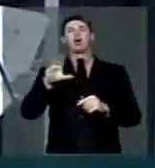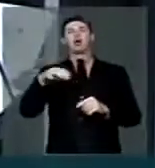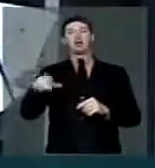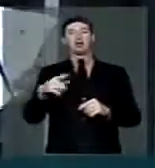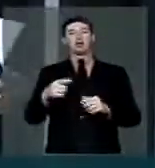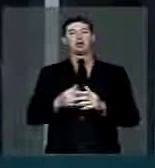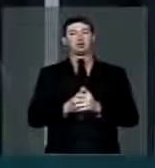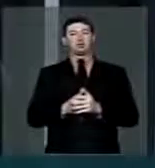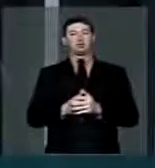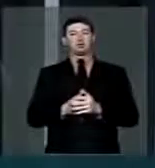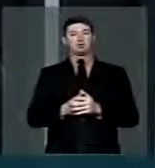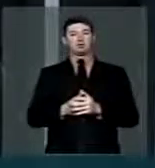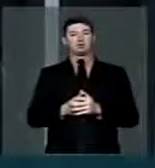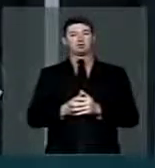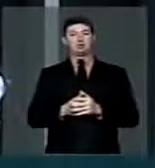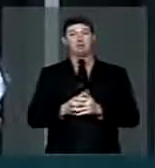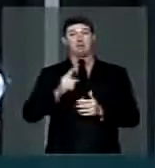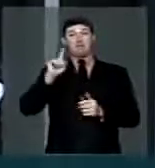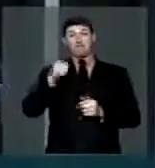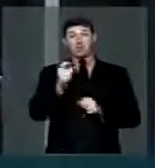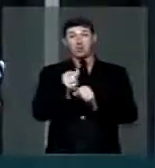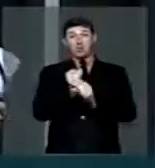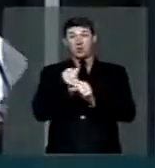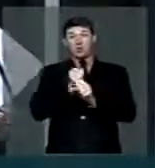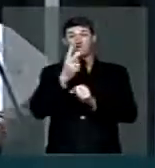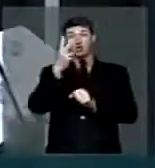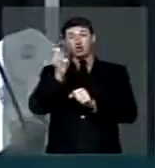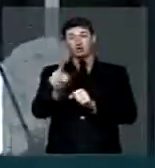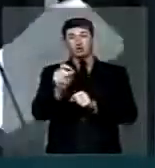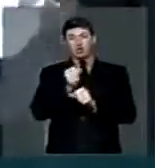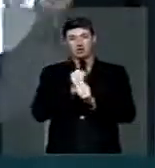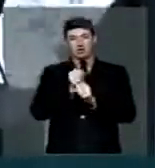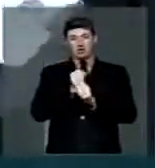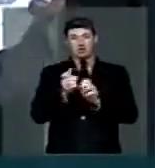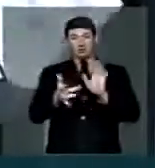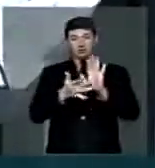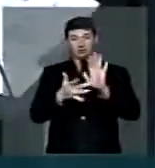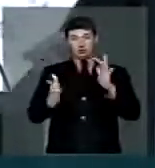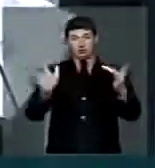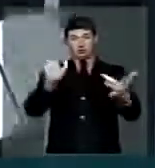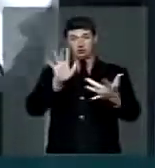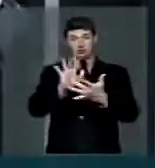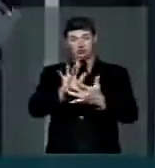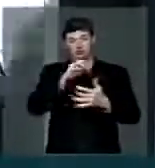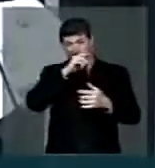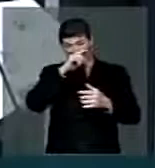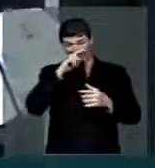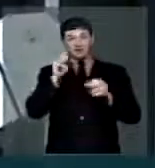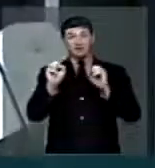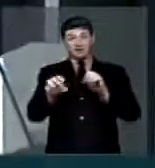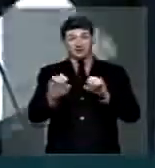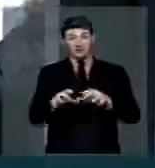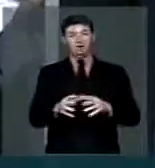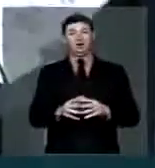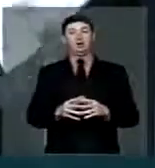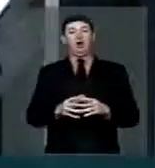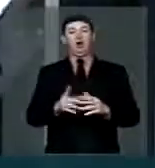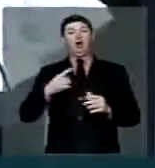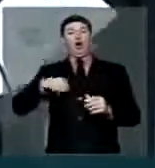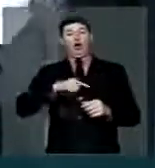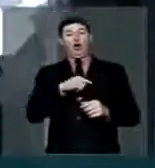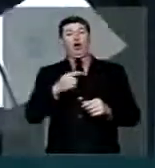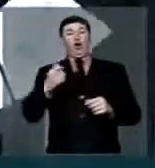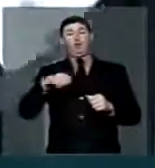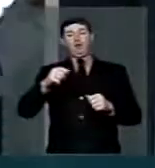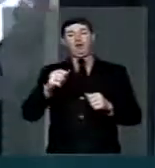Senhora de Santana, e há mais de mil, dois mil anos, Jesus Cristo ensinou que a gente deve